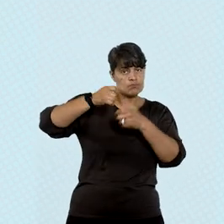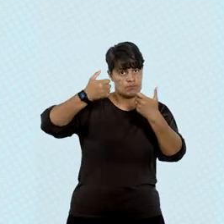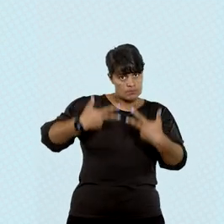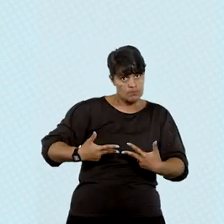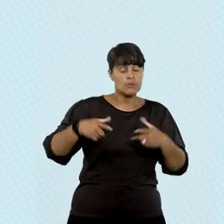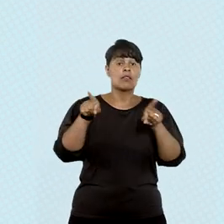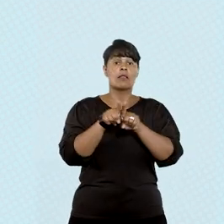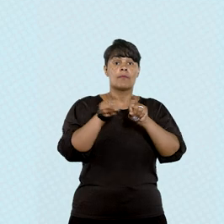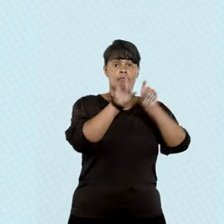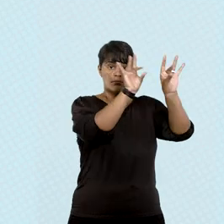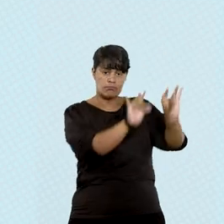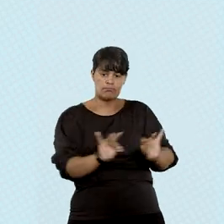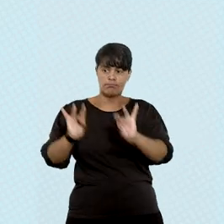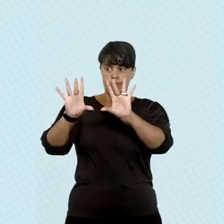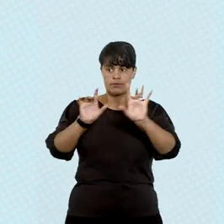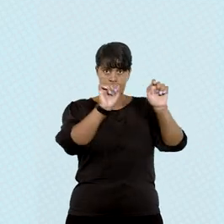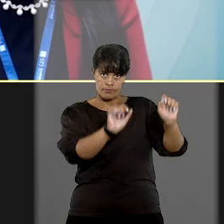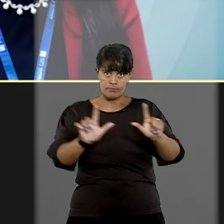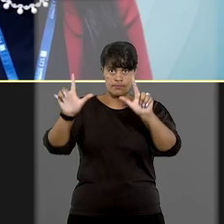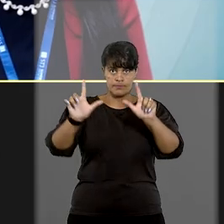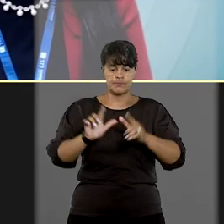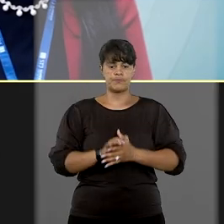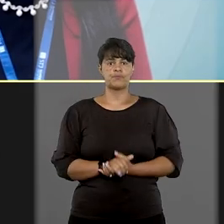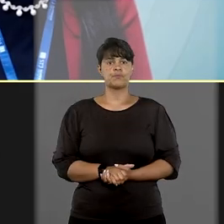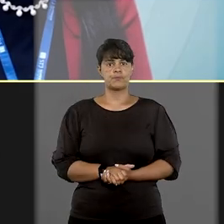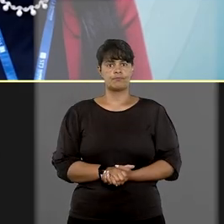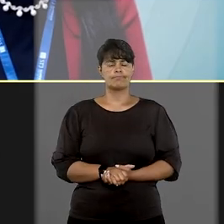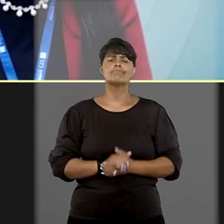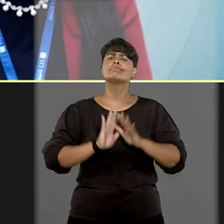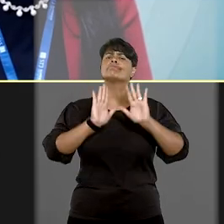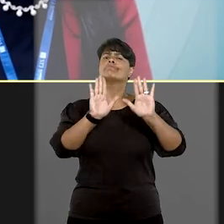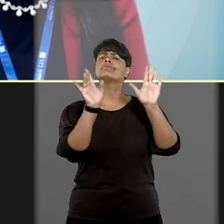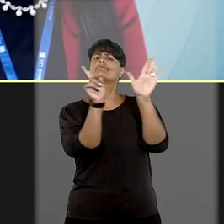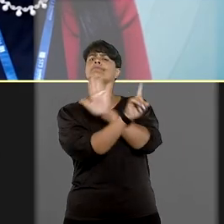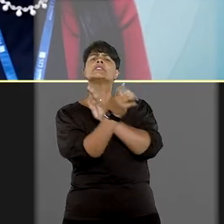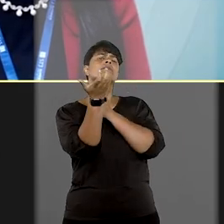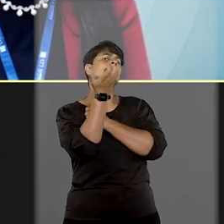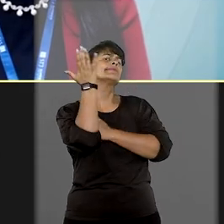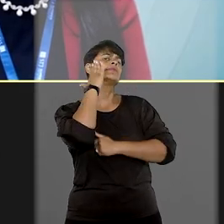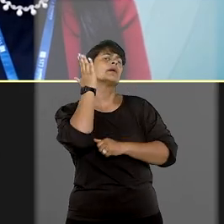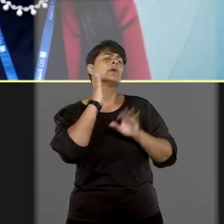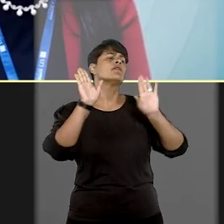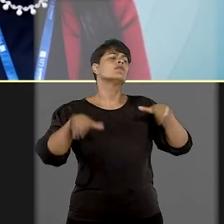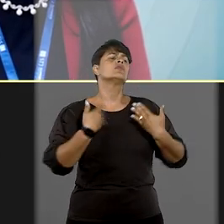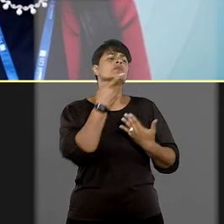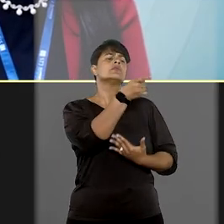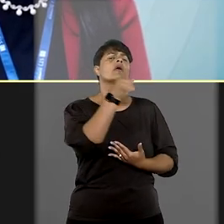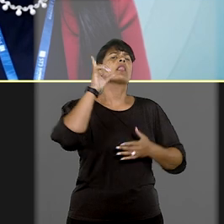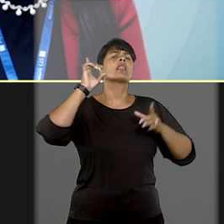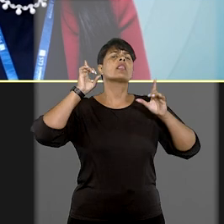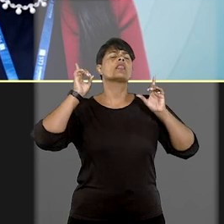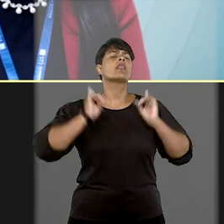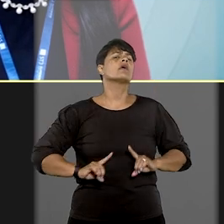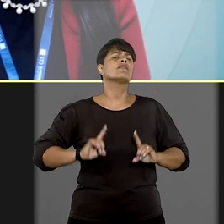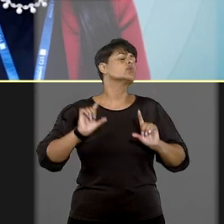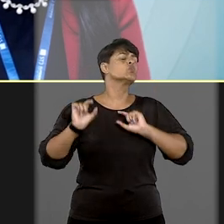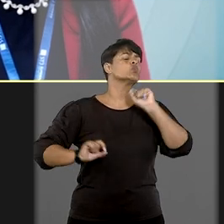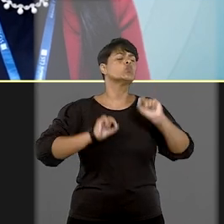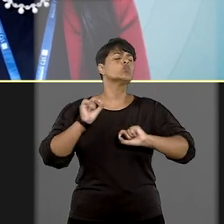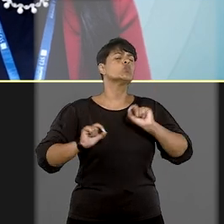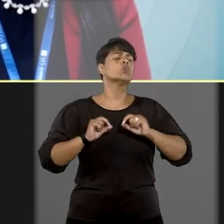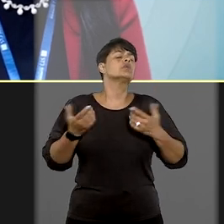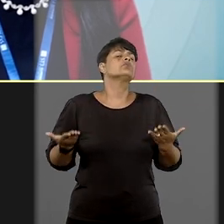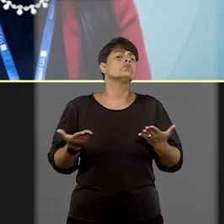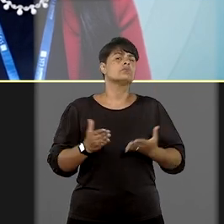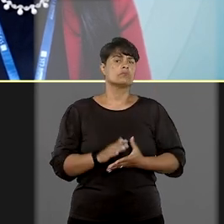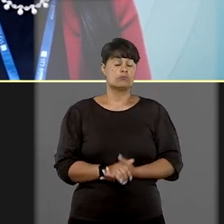e compartilhamento de telas. Eu gostaria de saber qual é a sua deficiência para auxiliá-lo da melhor forma,